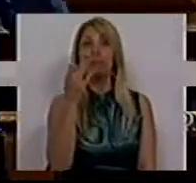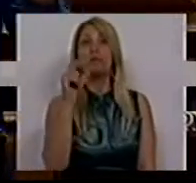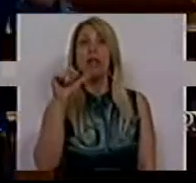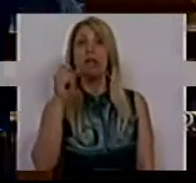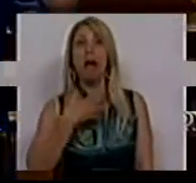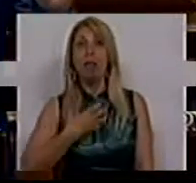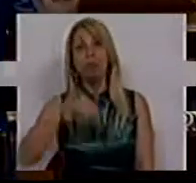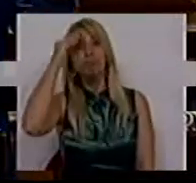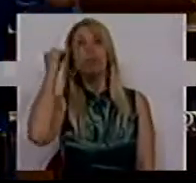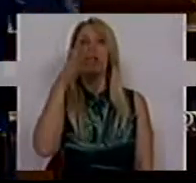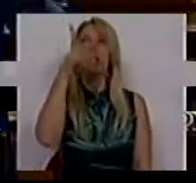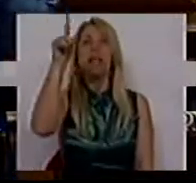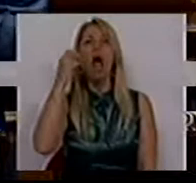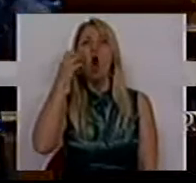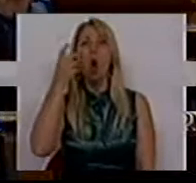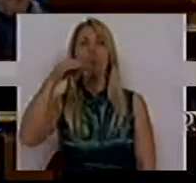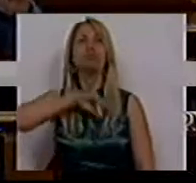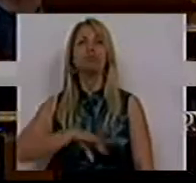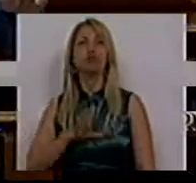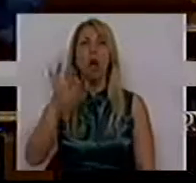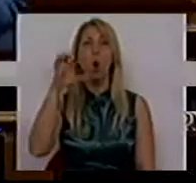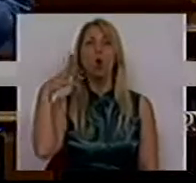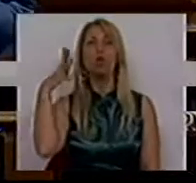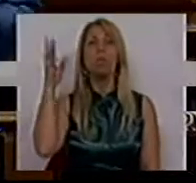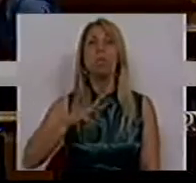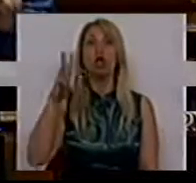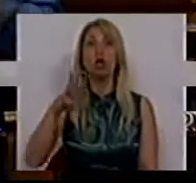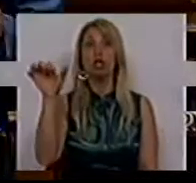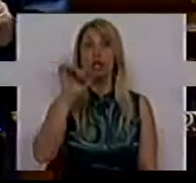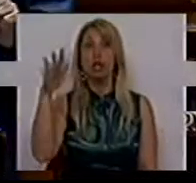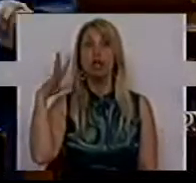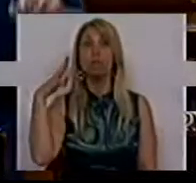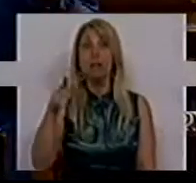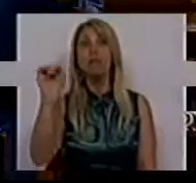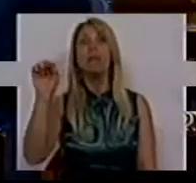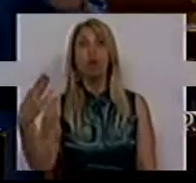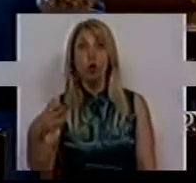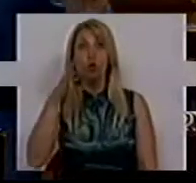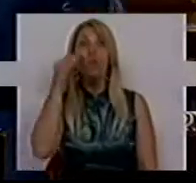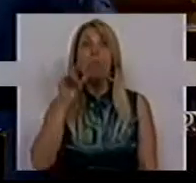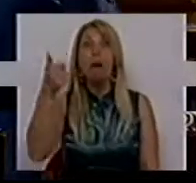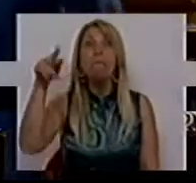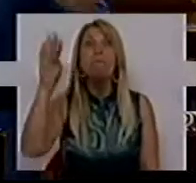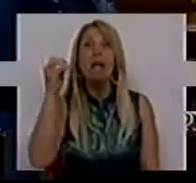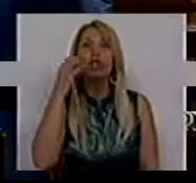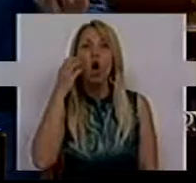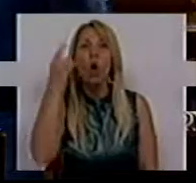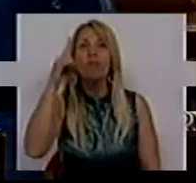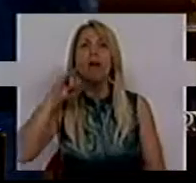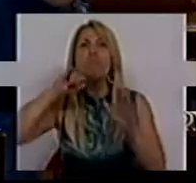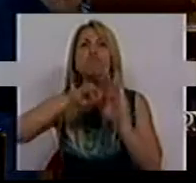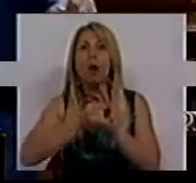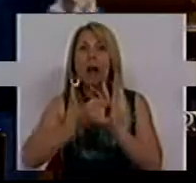8 milhões e 500 mil euros. Do banco, o BES Angola, que tem um buraco de 5 mil